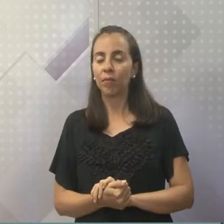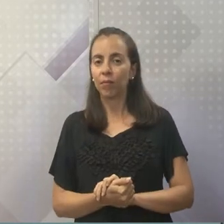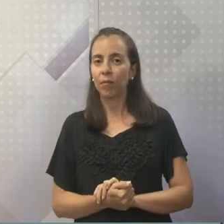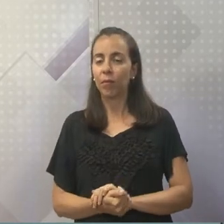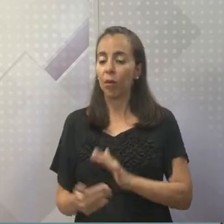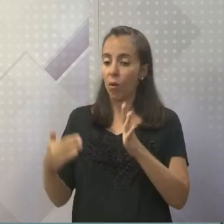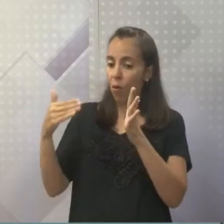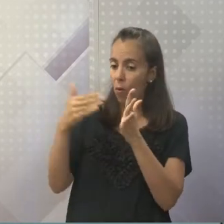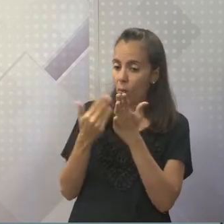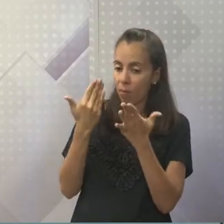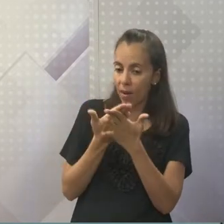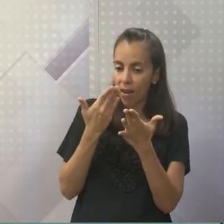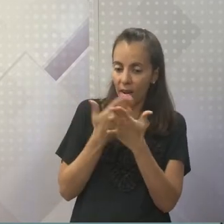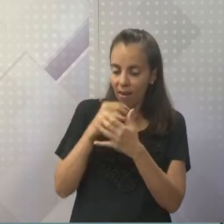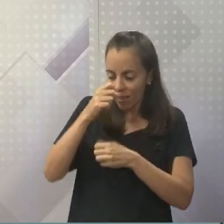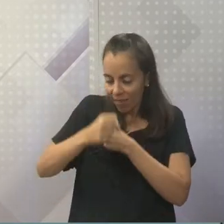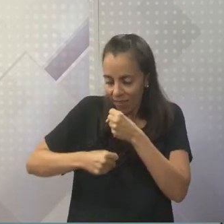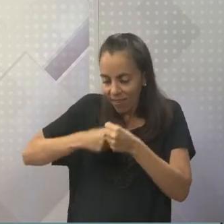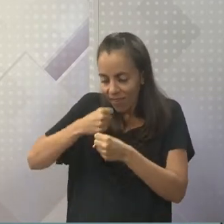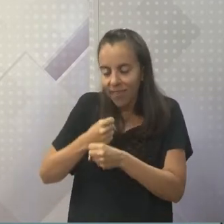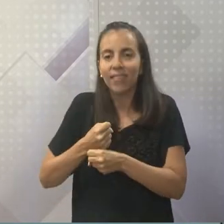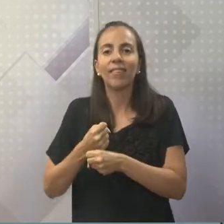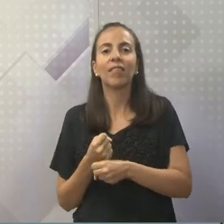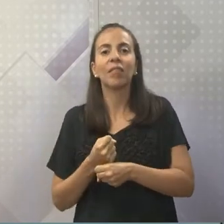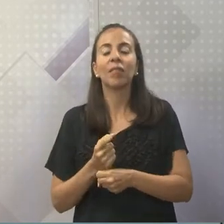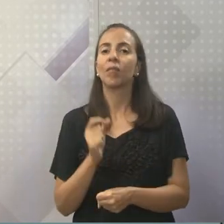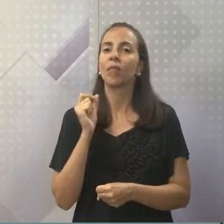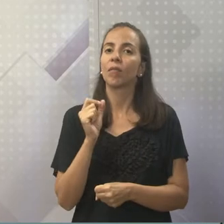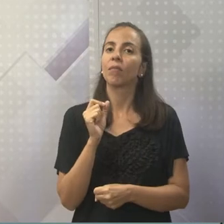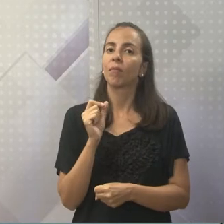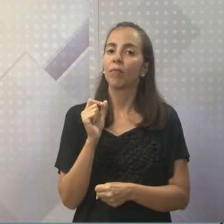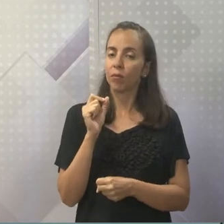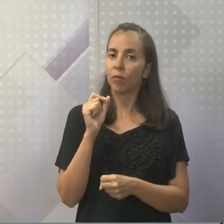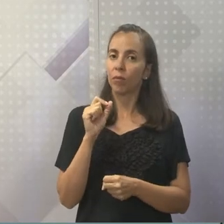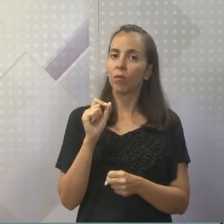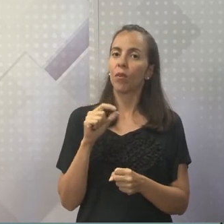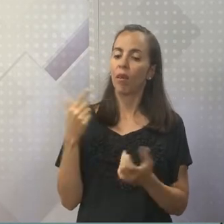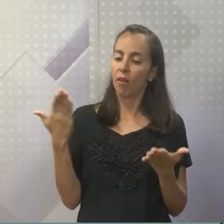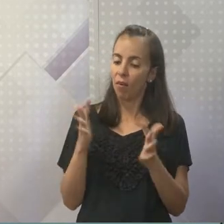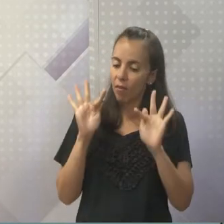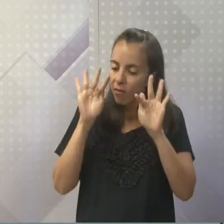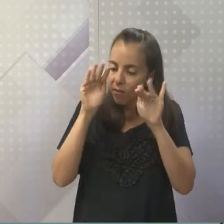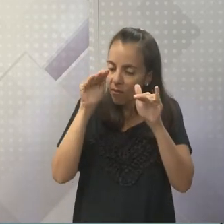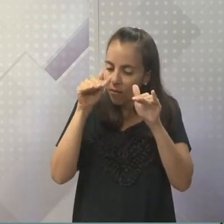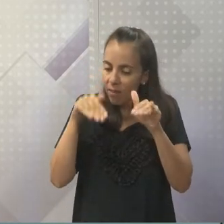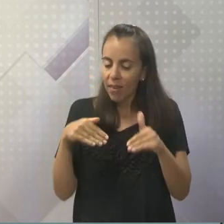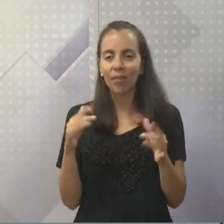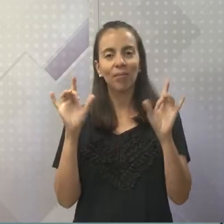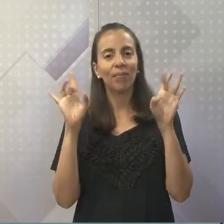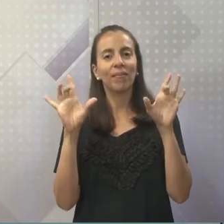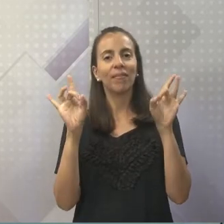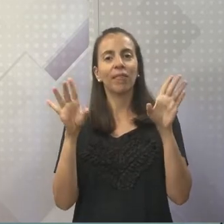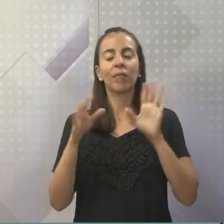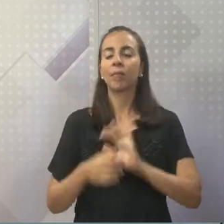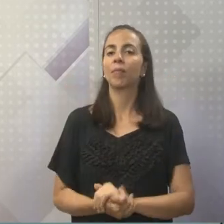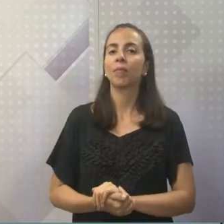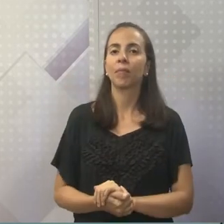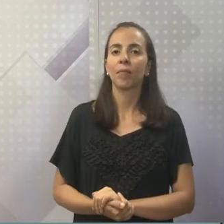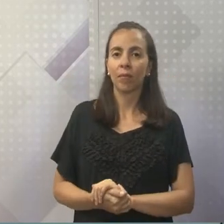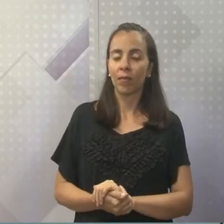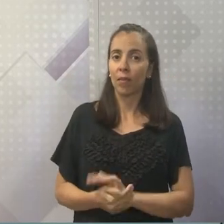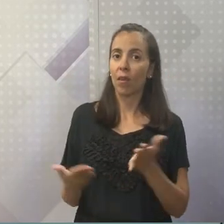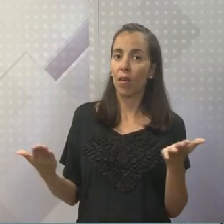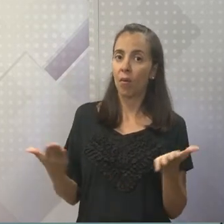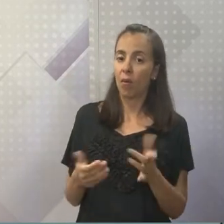última do ano. Isso significa que temos que fechar com chave de ouro. Esse mês que estamos,